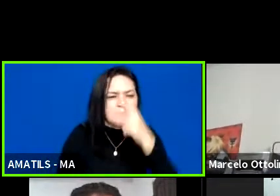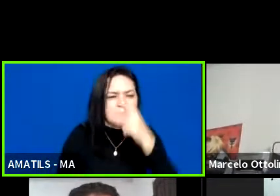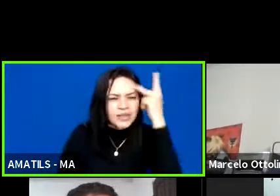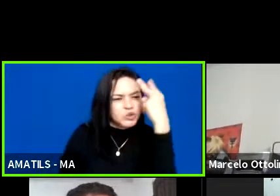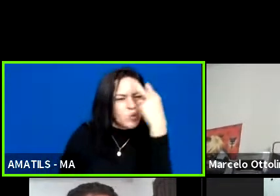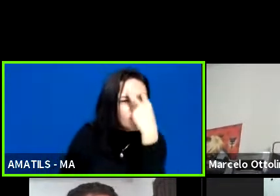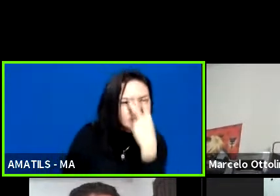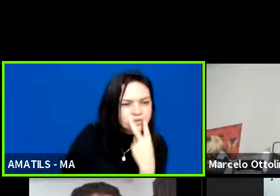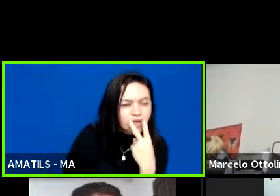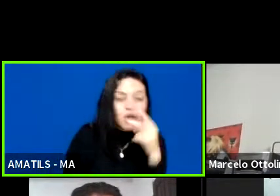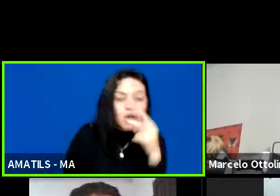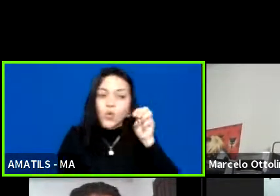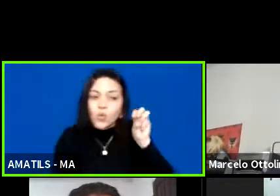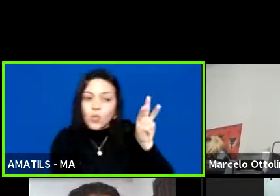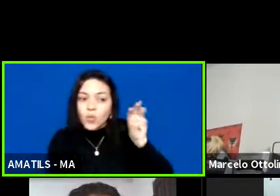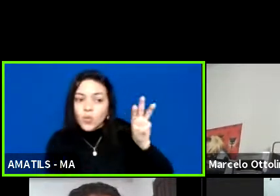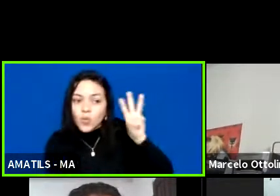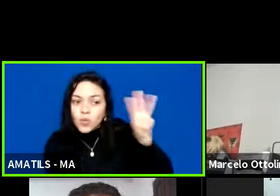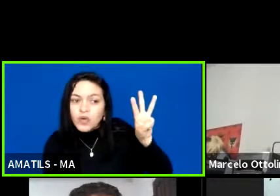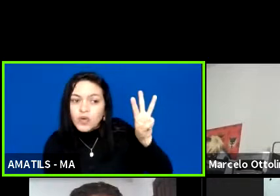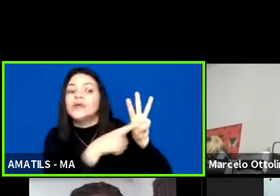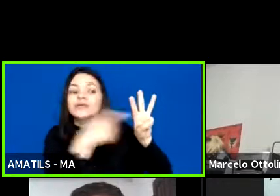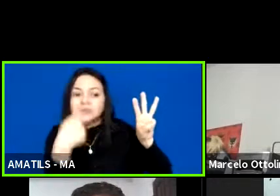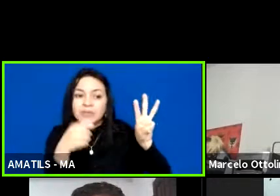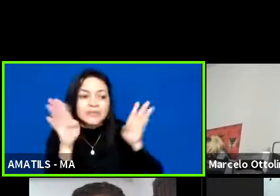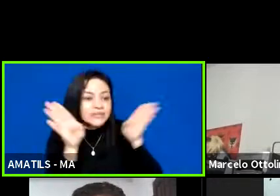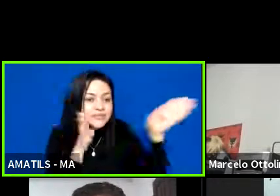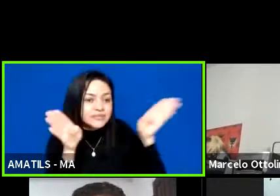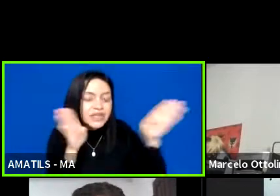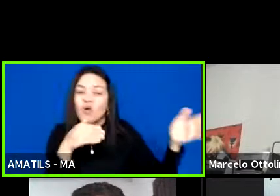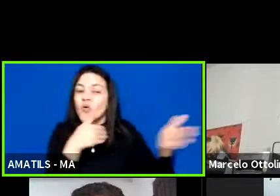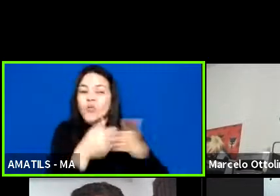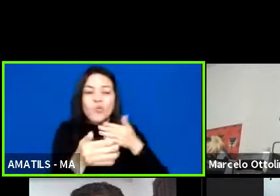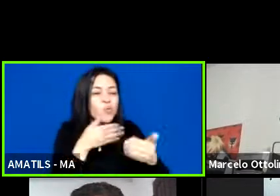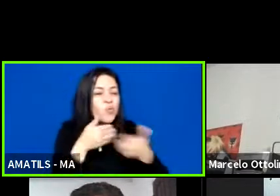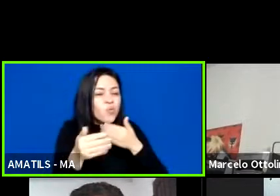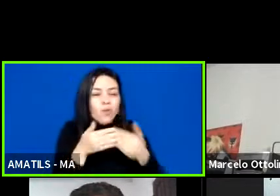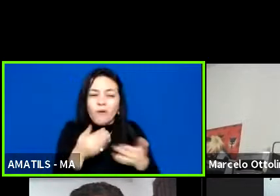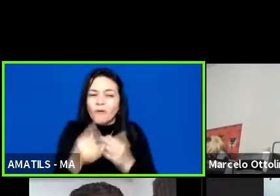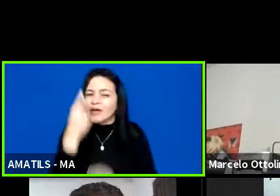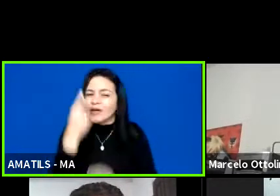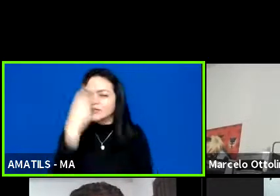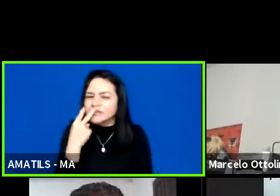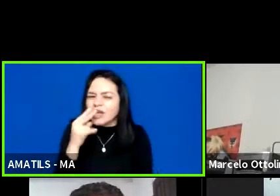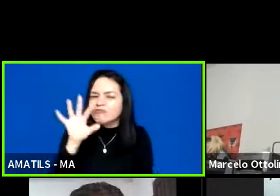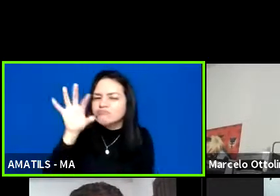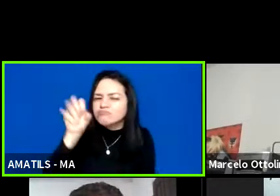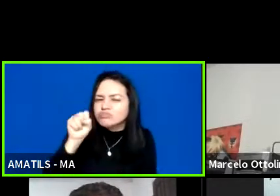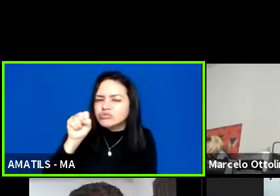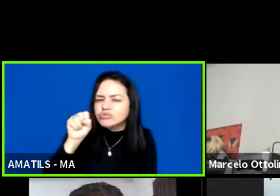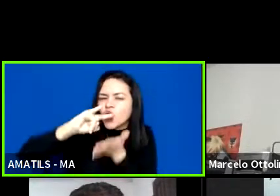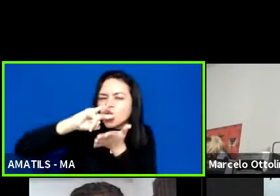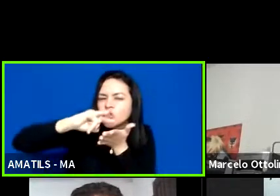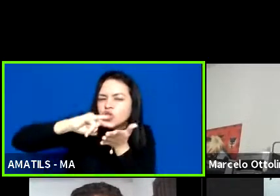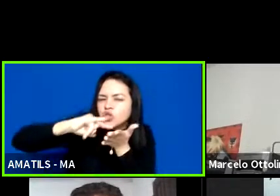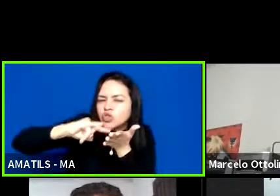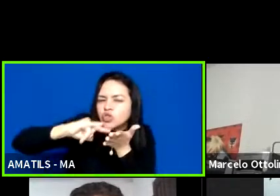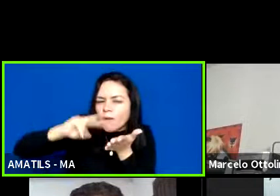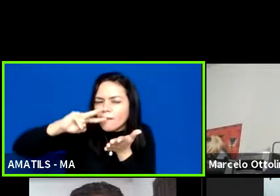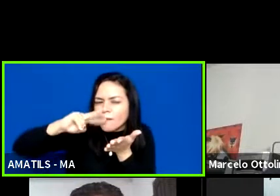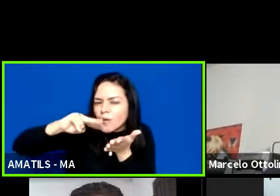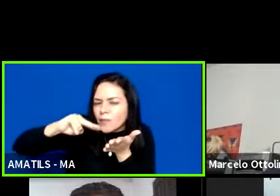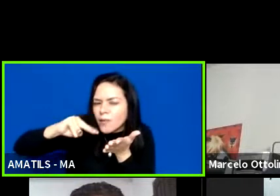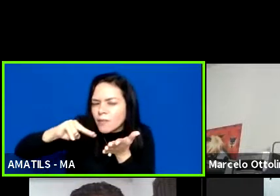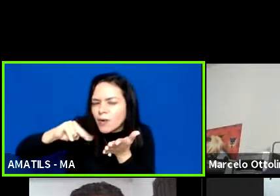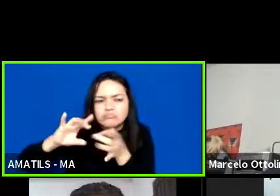o site tem que ter essa acessibilidade para qualquer cego poder consultar os documentos da entidade. Então, não só